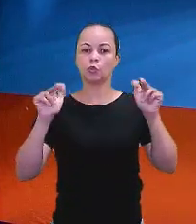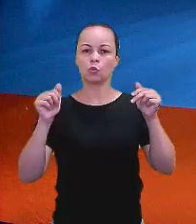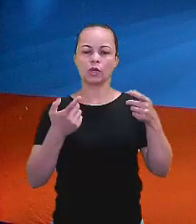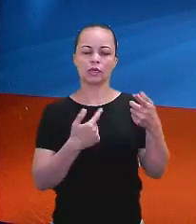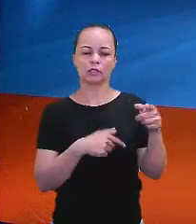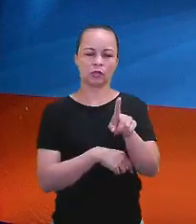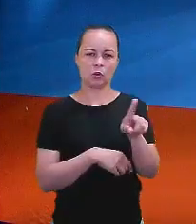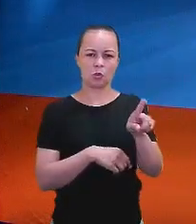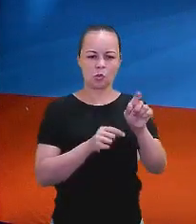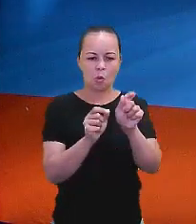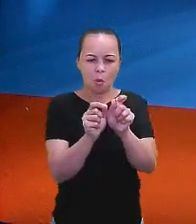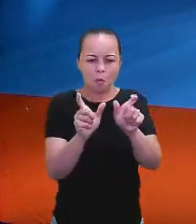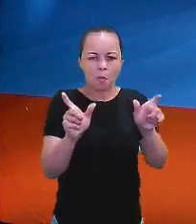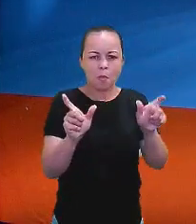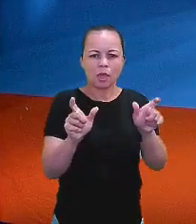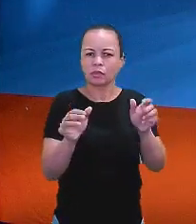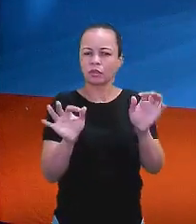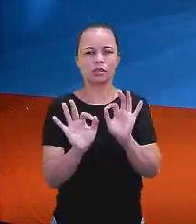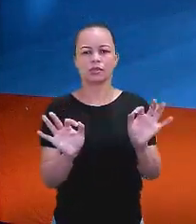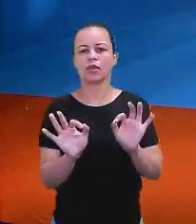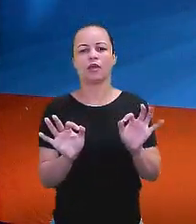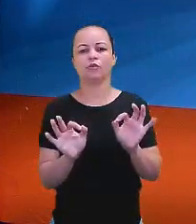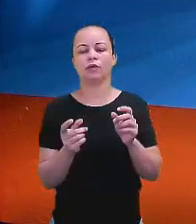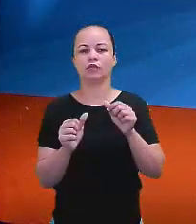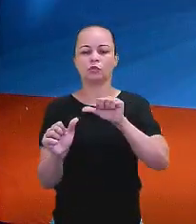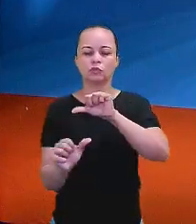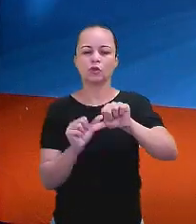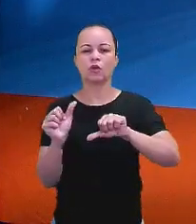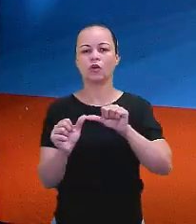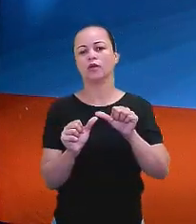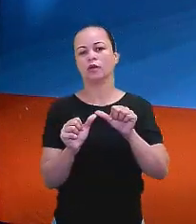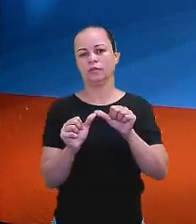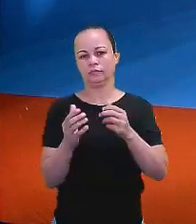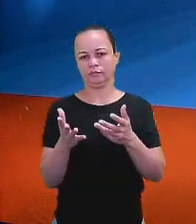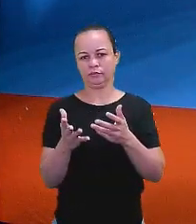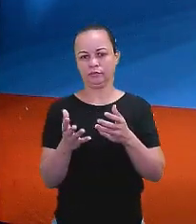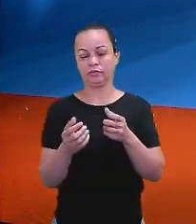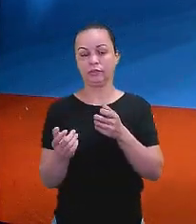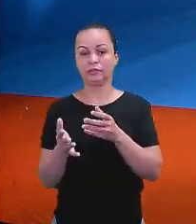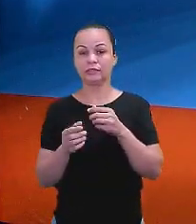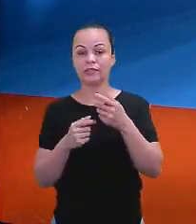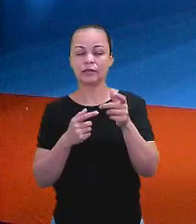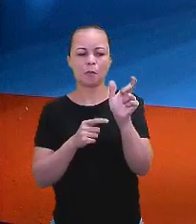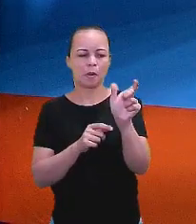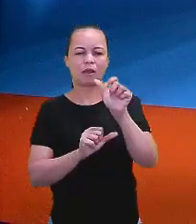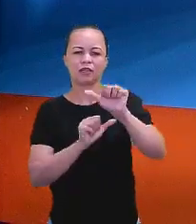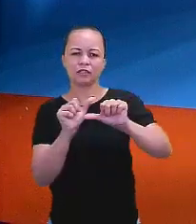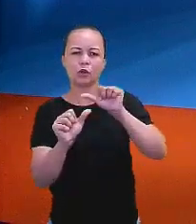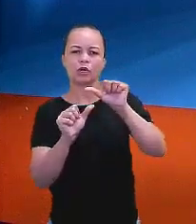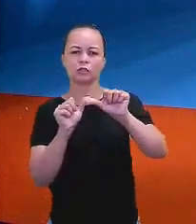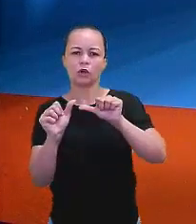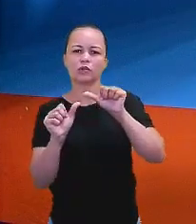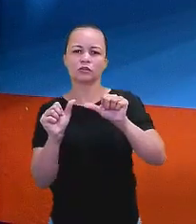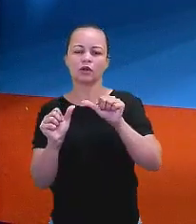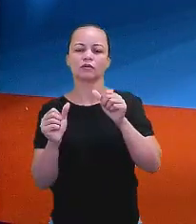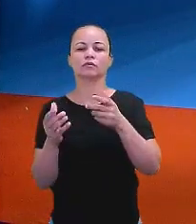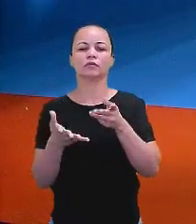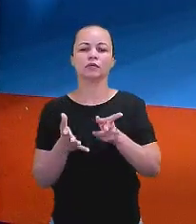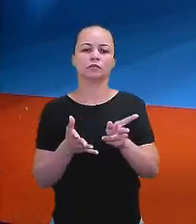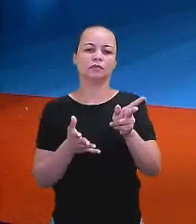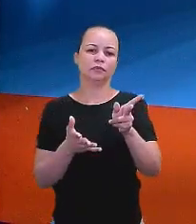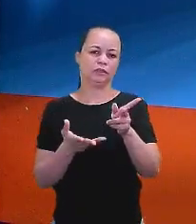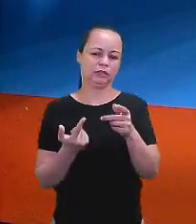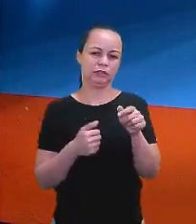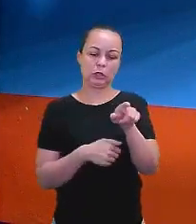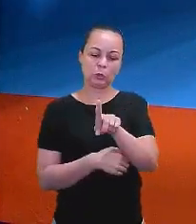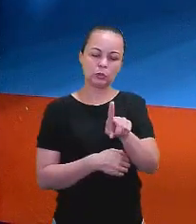negativa completa. Se eu tenho is not, troca por is not. Se eu tenho was not, troca por was not. Se eu tenho were